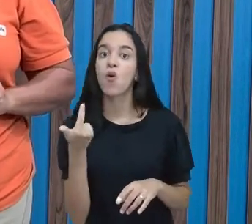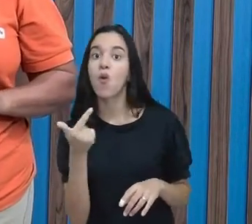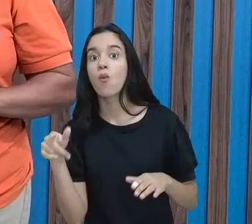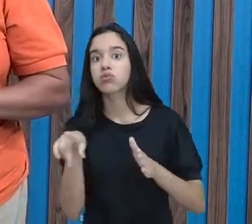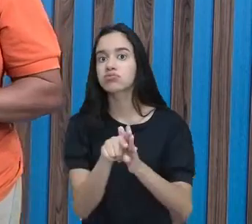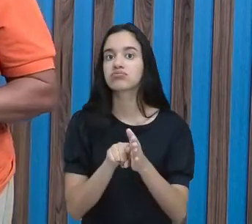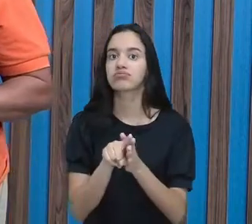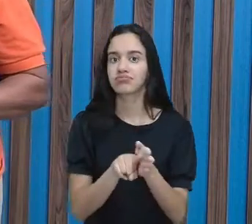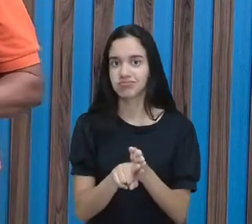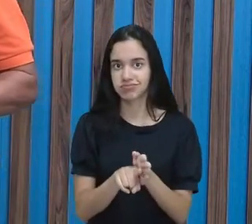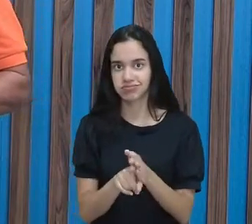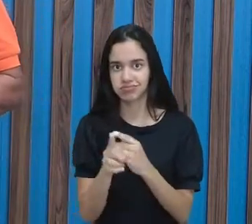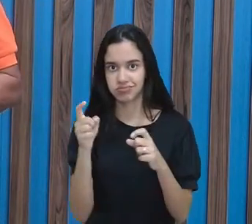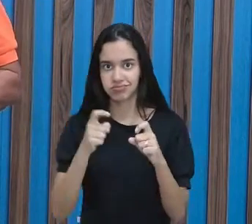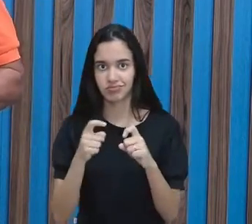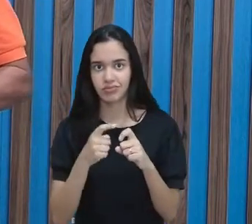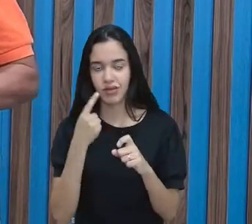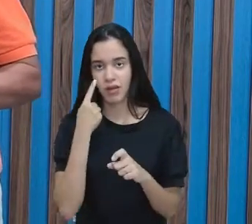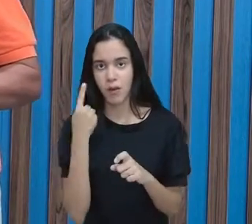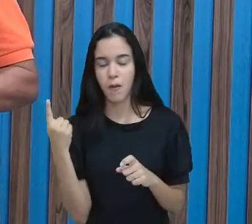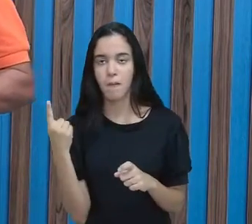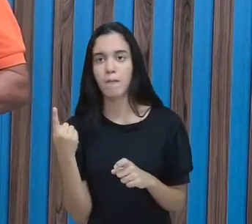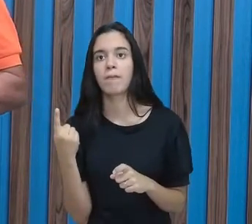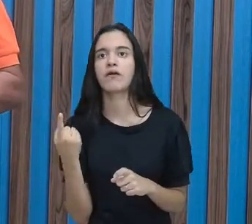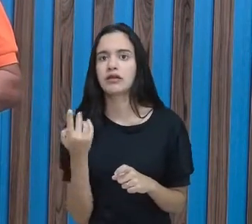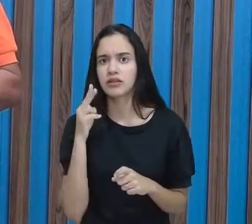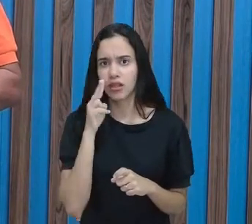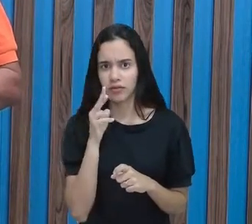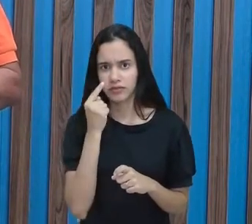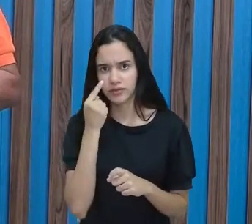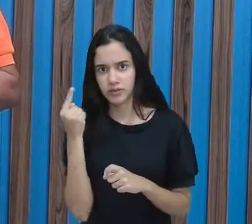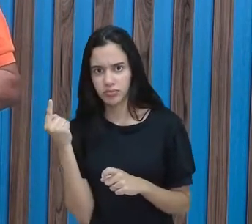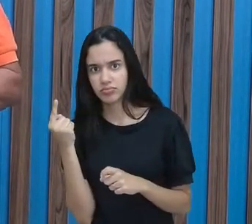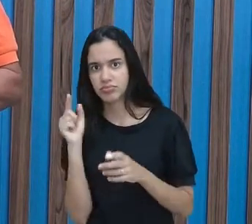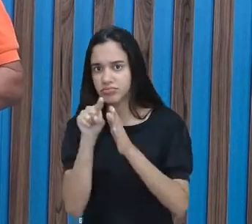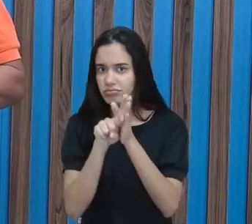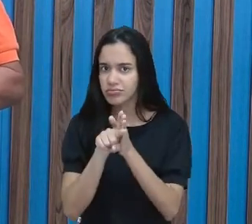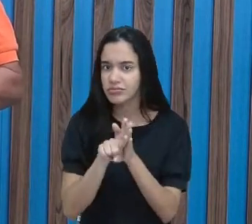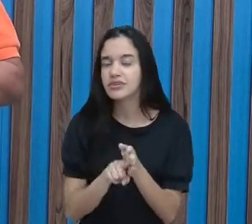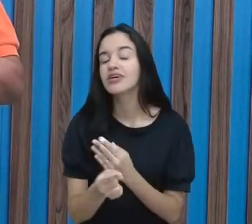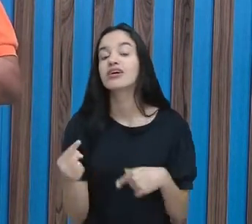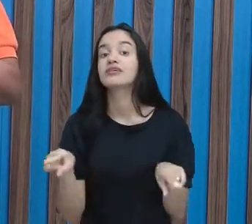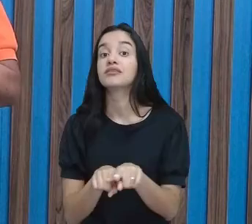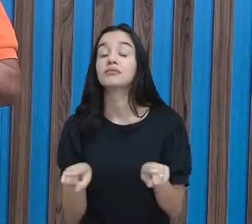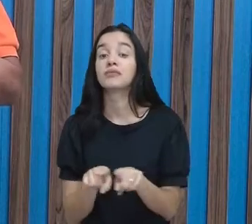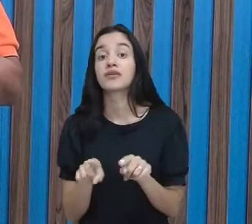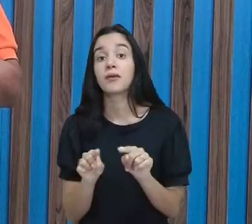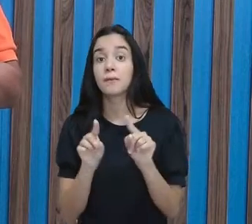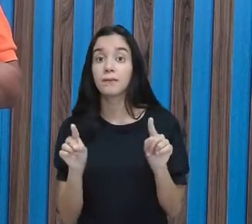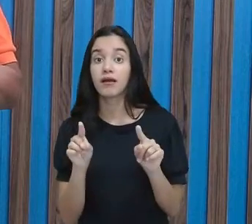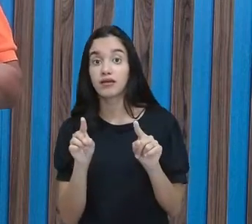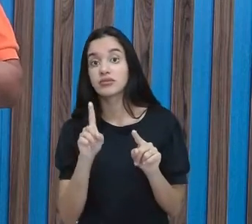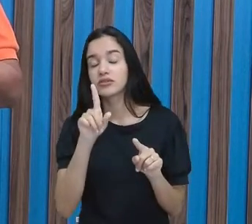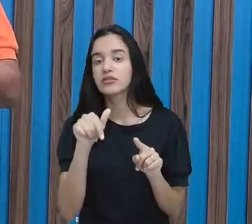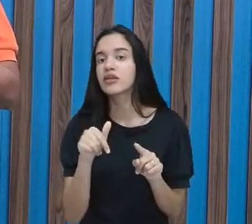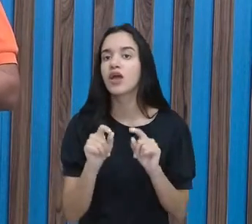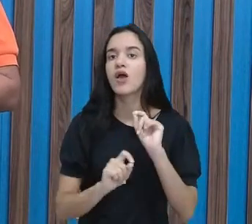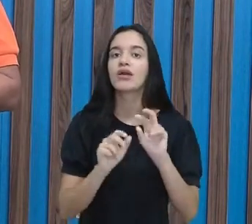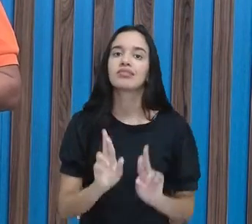consulta médica. Está havendo aí uma consulta também. Só que essa consulta está